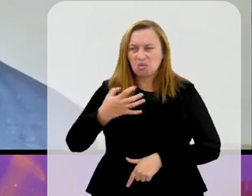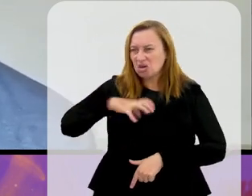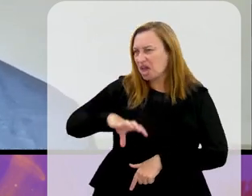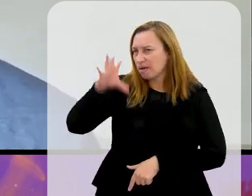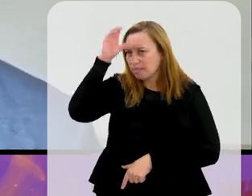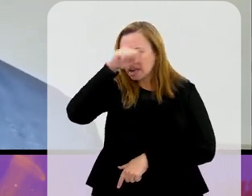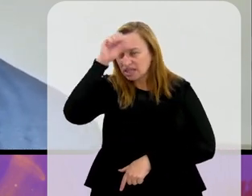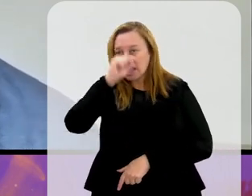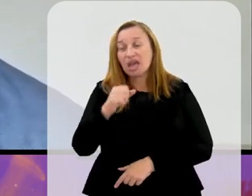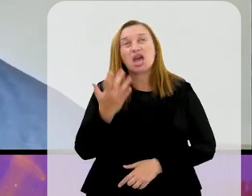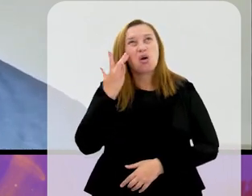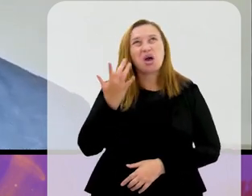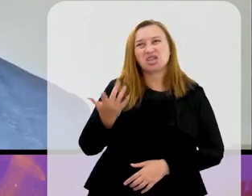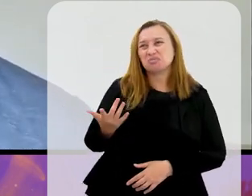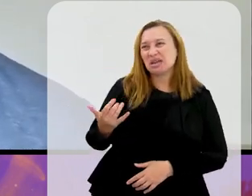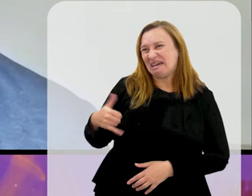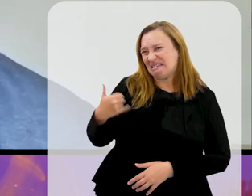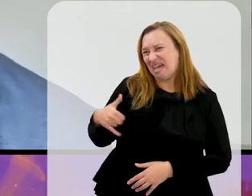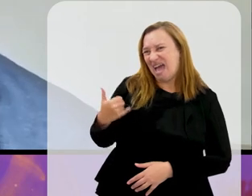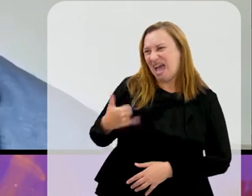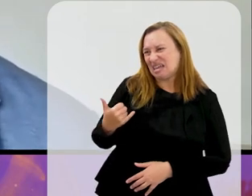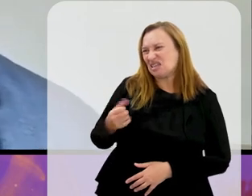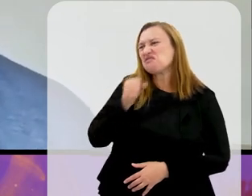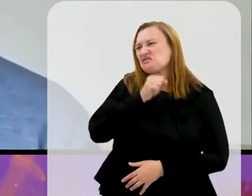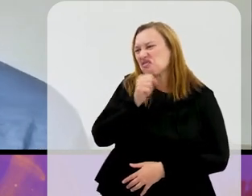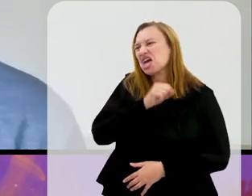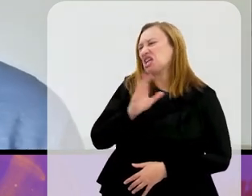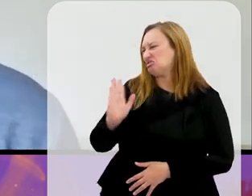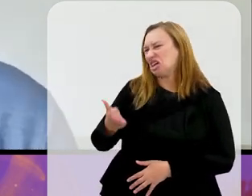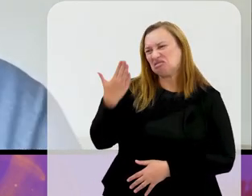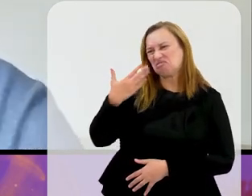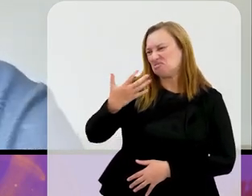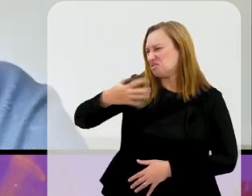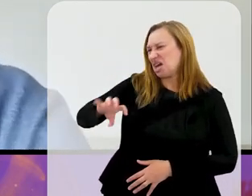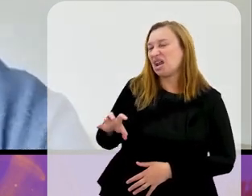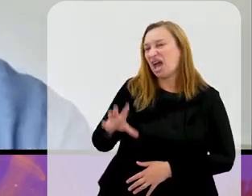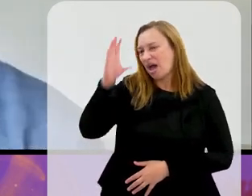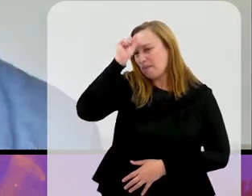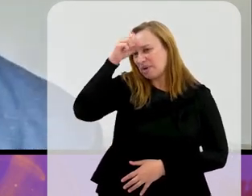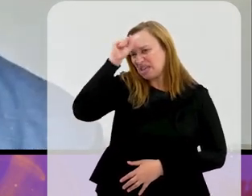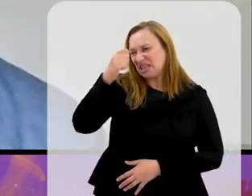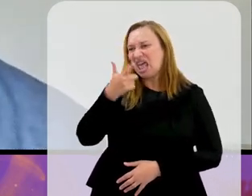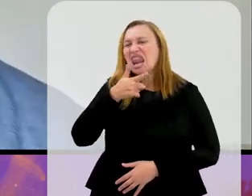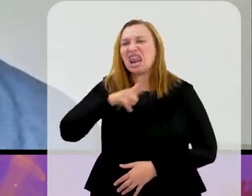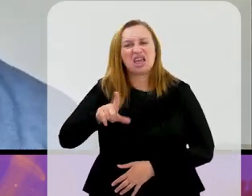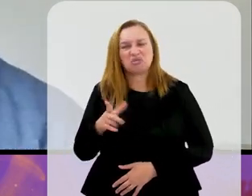pela idade, né, o Ramon mais velho... Eu não vou querer aprender essa outra língua, não. Deixa pra lá.